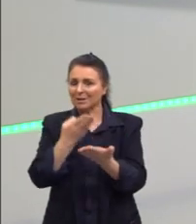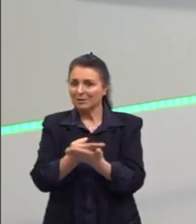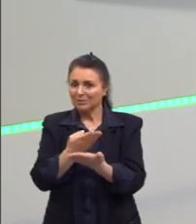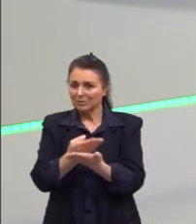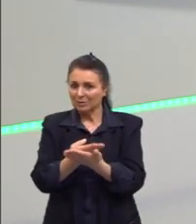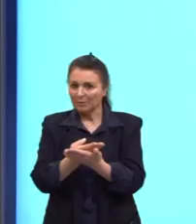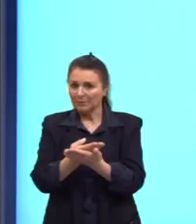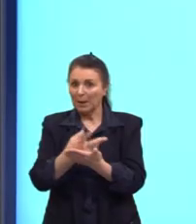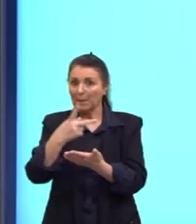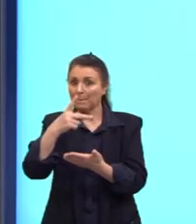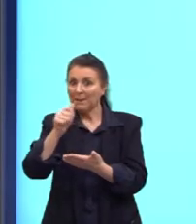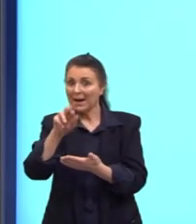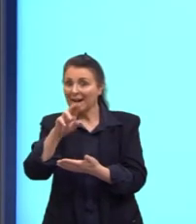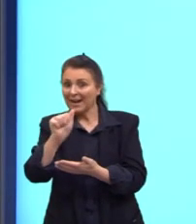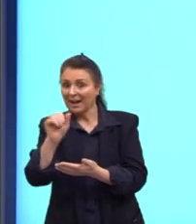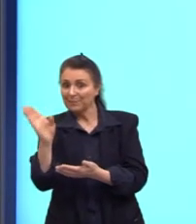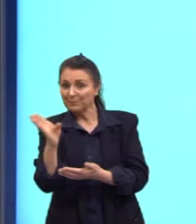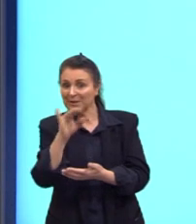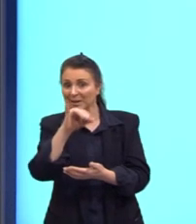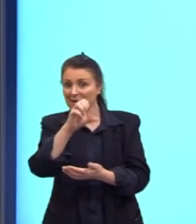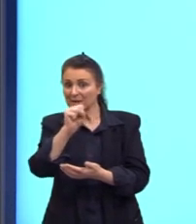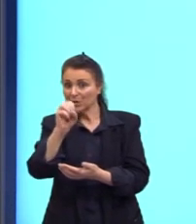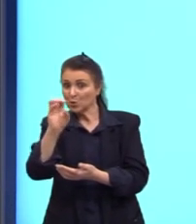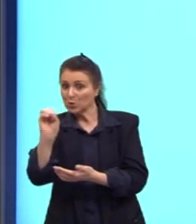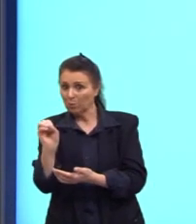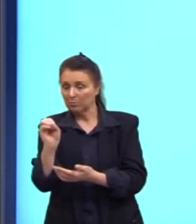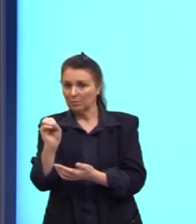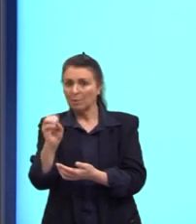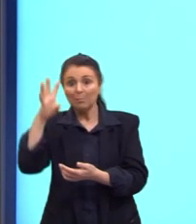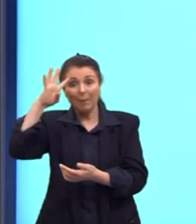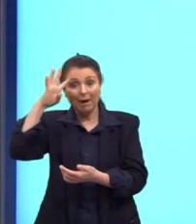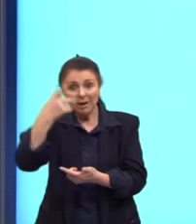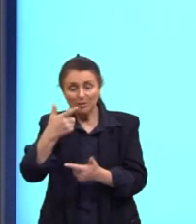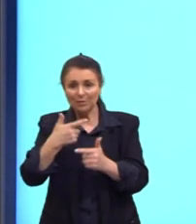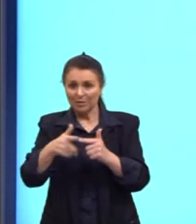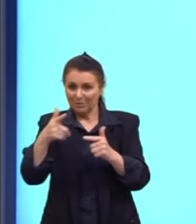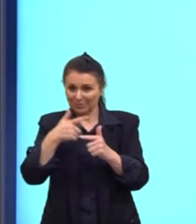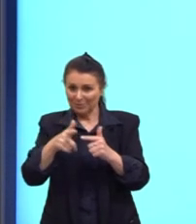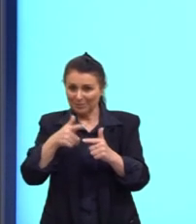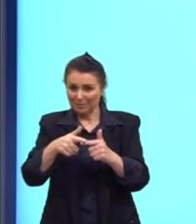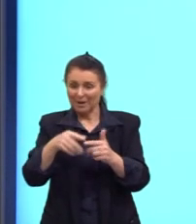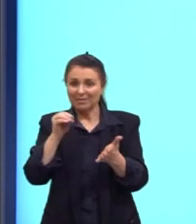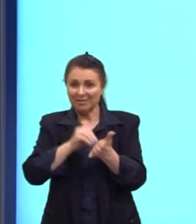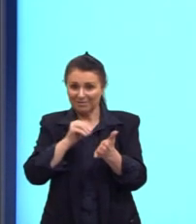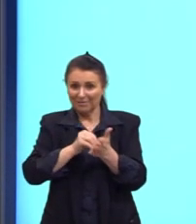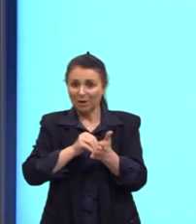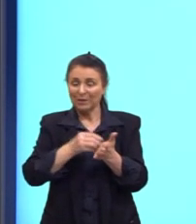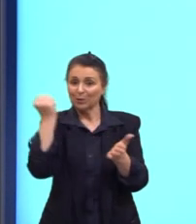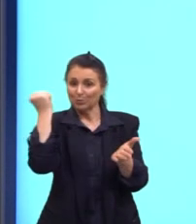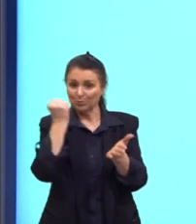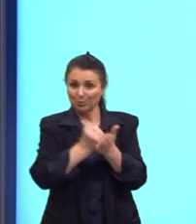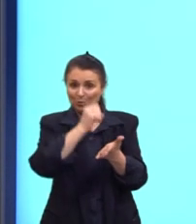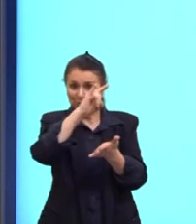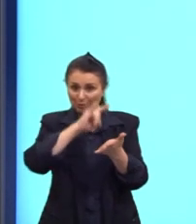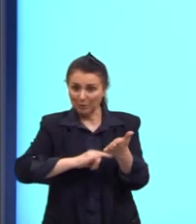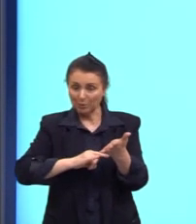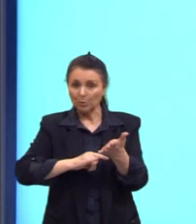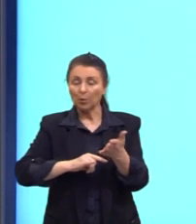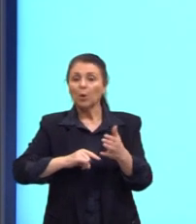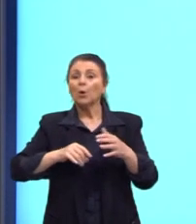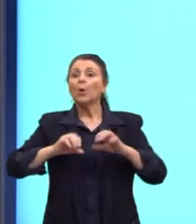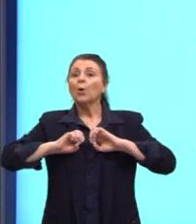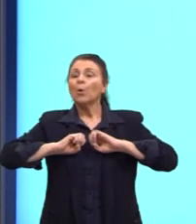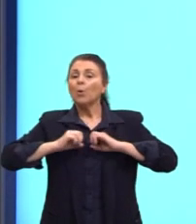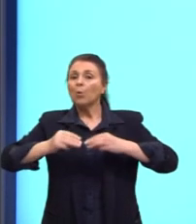Para isso, ou seja, para que seja solucionado essa problemática, é necessário que o Ministério da